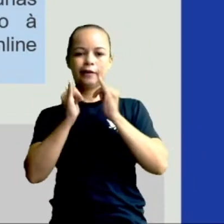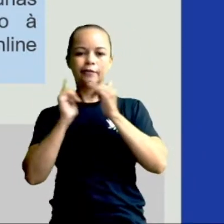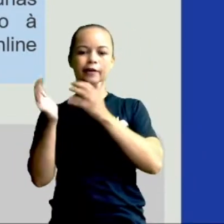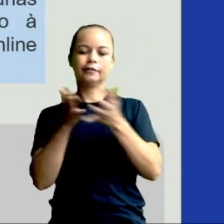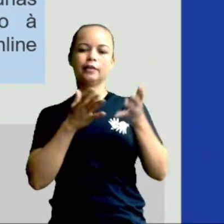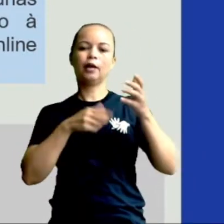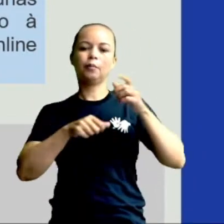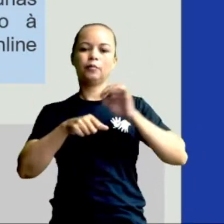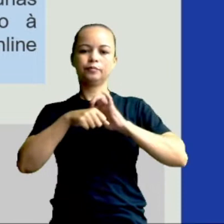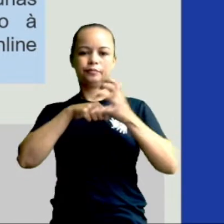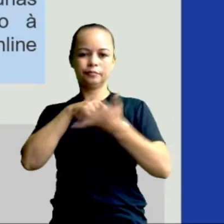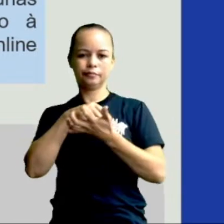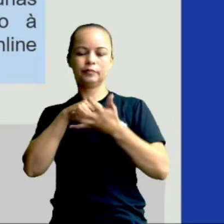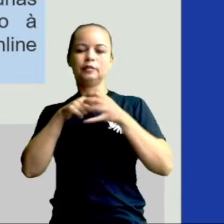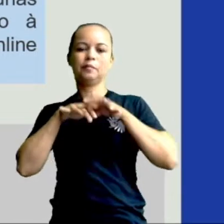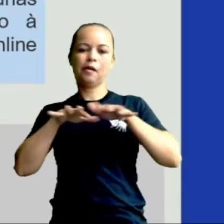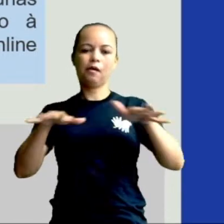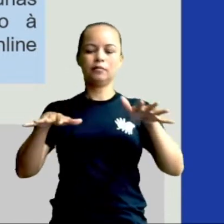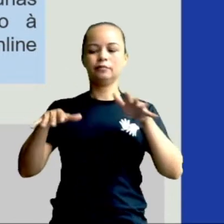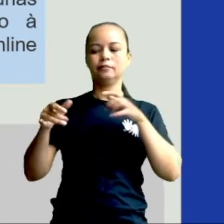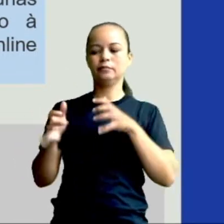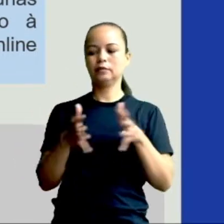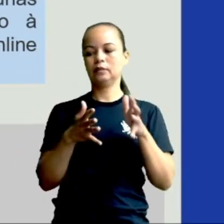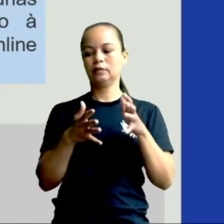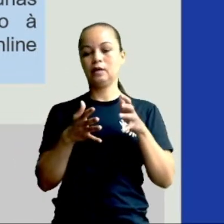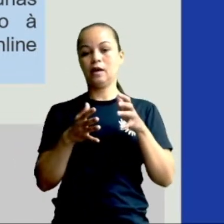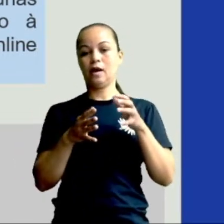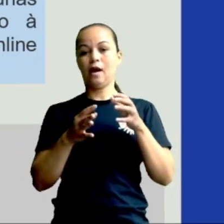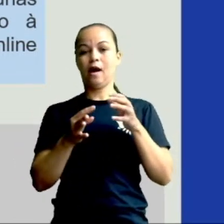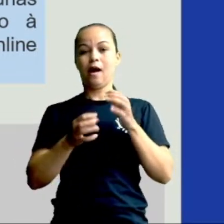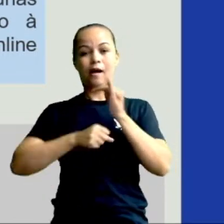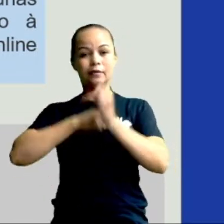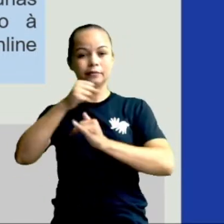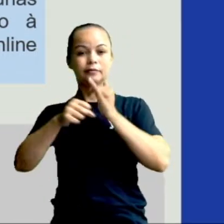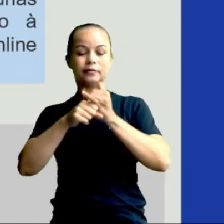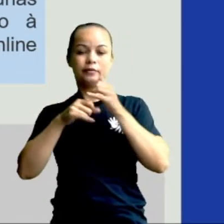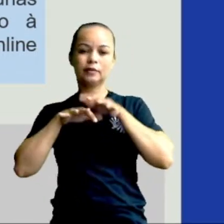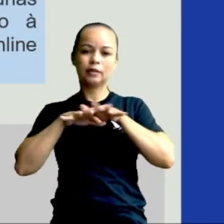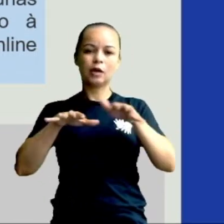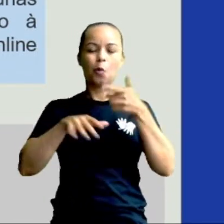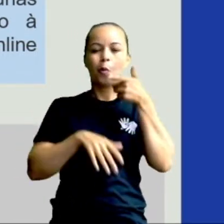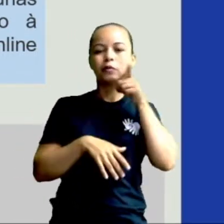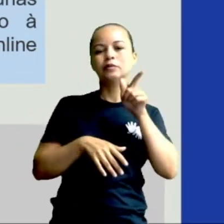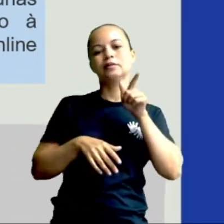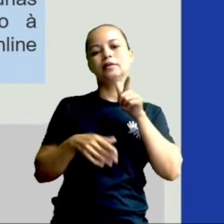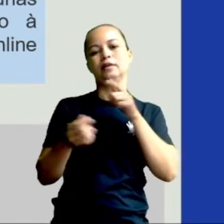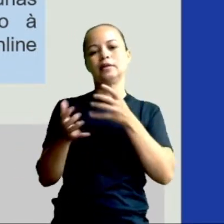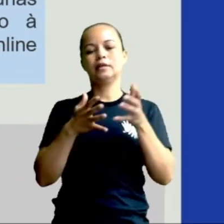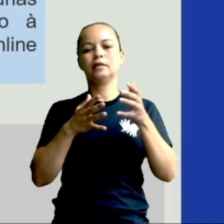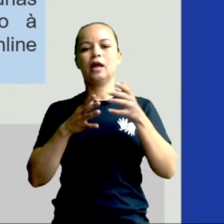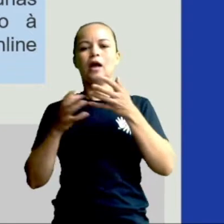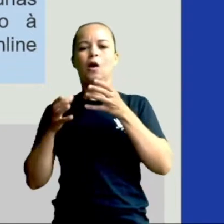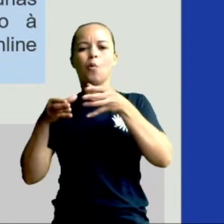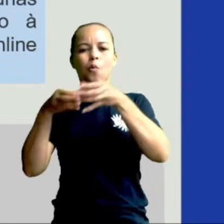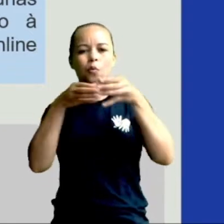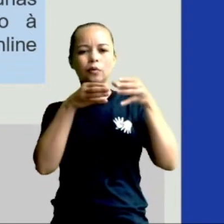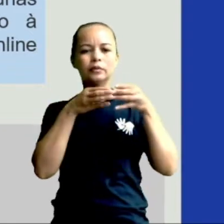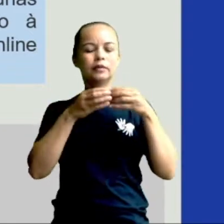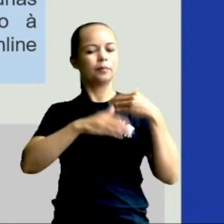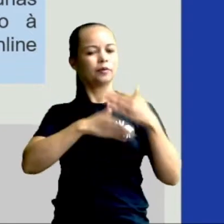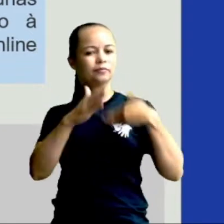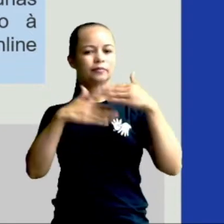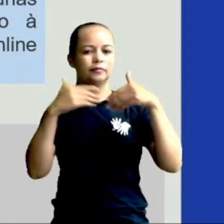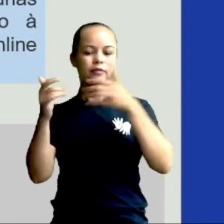empresas, elas buscaram novas funcionalidades para conseguir integrar as equipes e ter produtividade